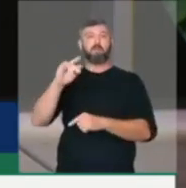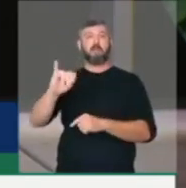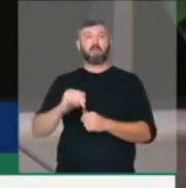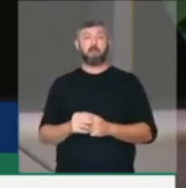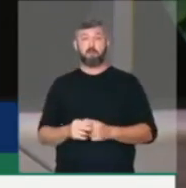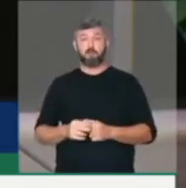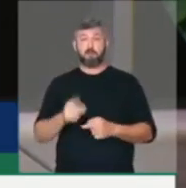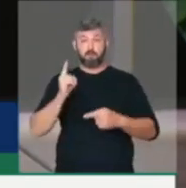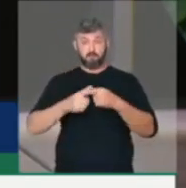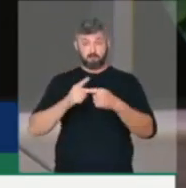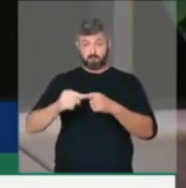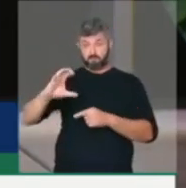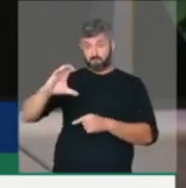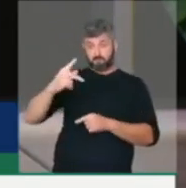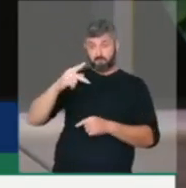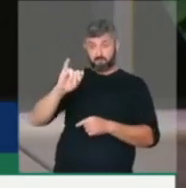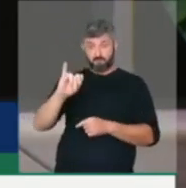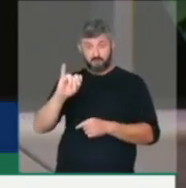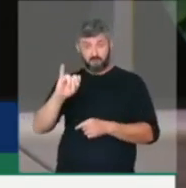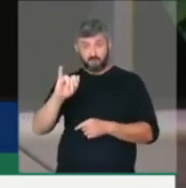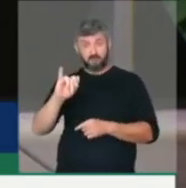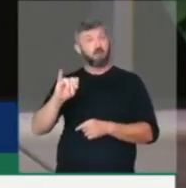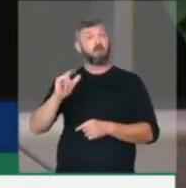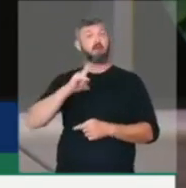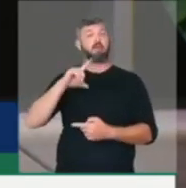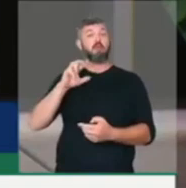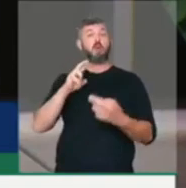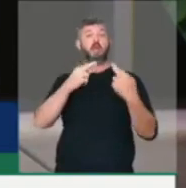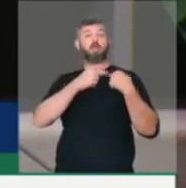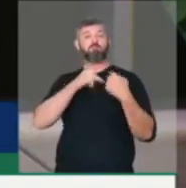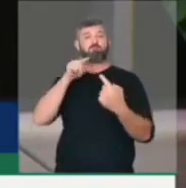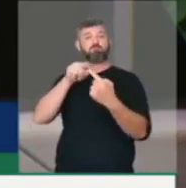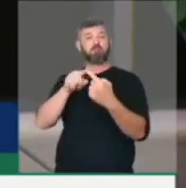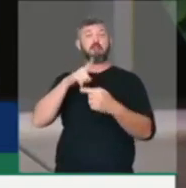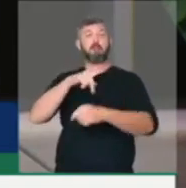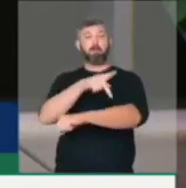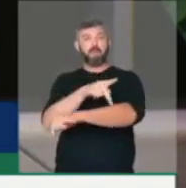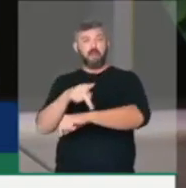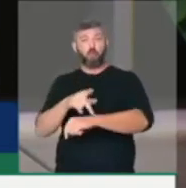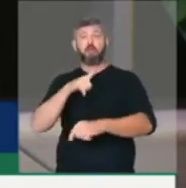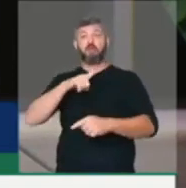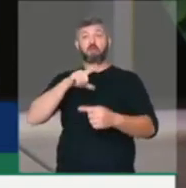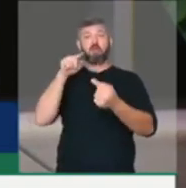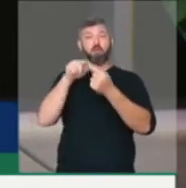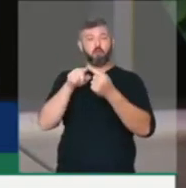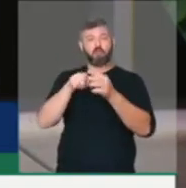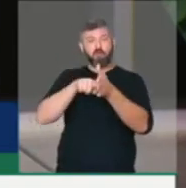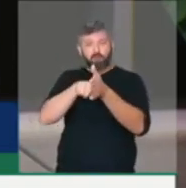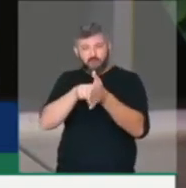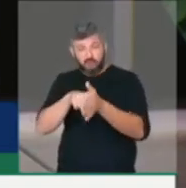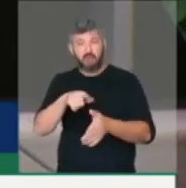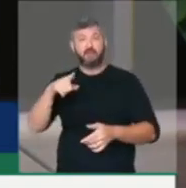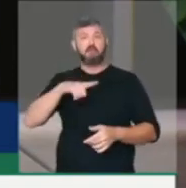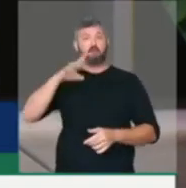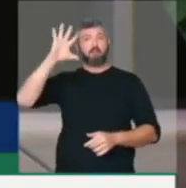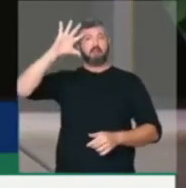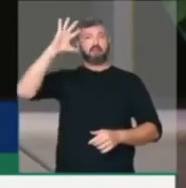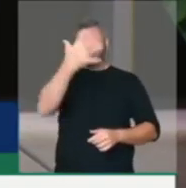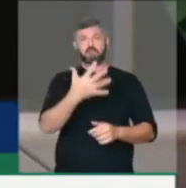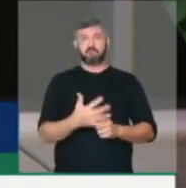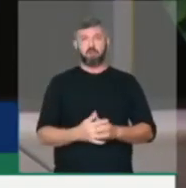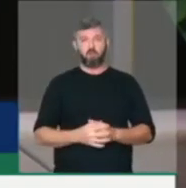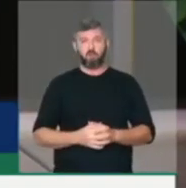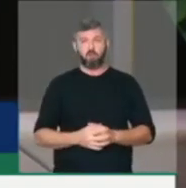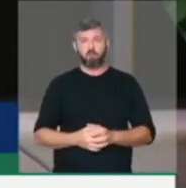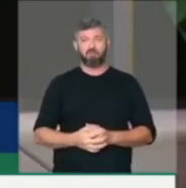a Comissão Parlamentar de Inquérito tem uma função pedagógica, tem uma função investigativa, tem uma função decisiva nessa casa. Então,